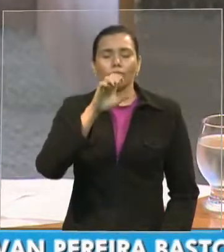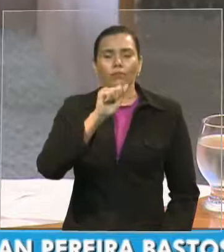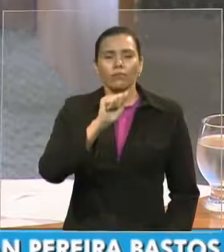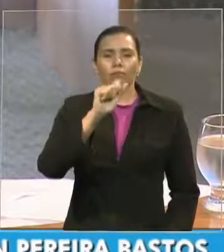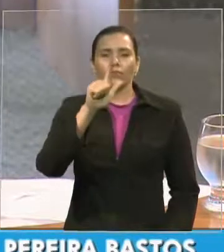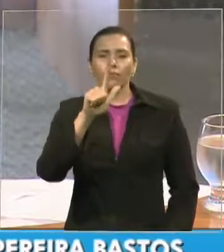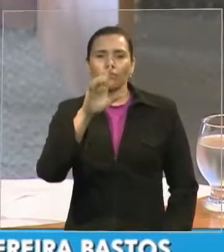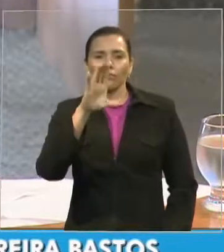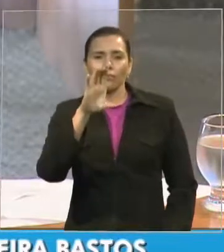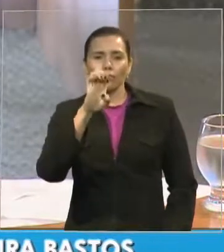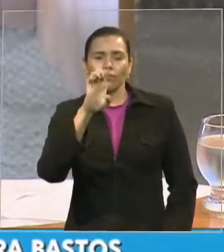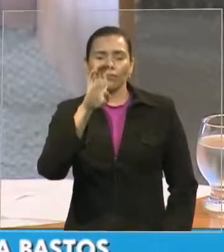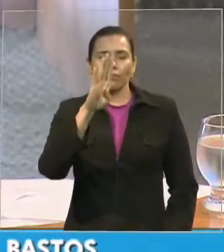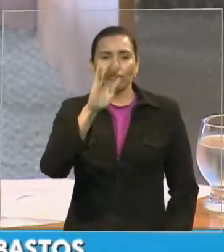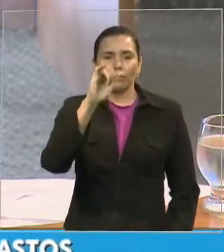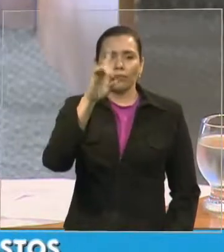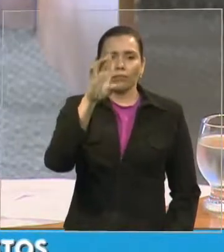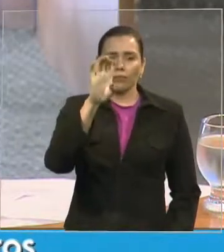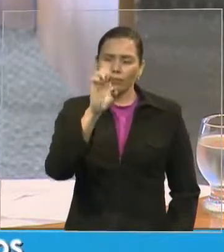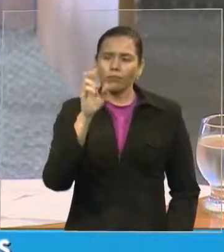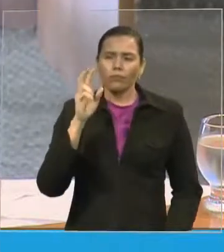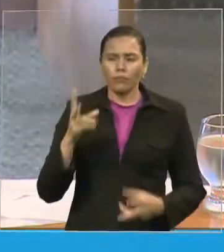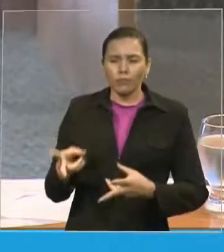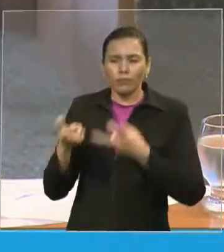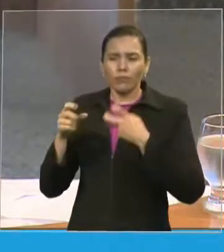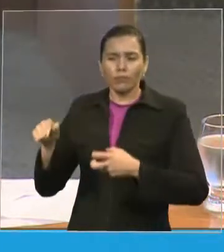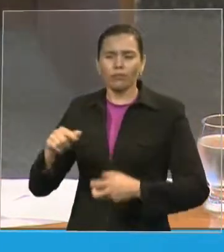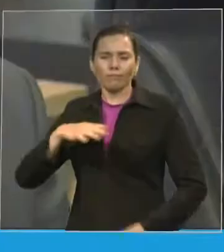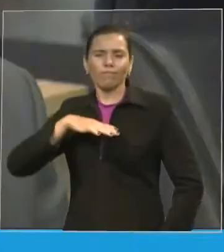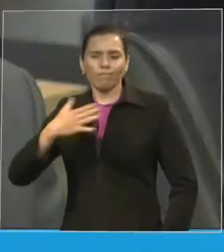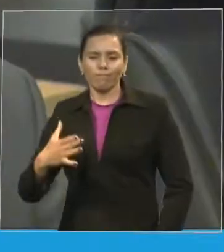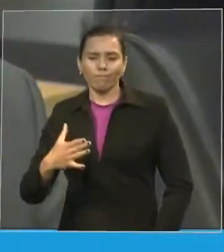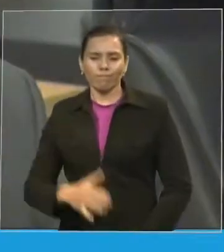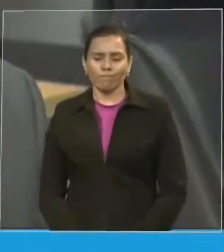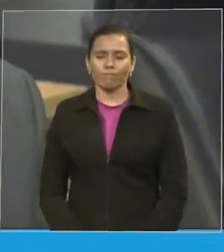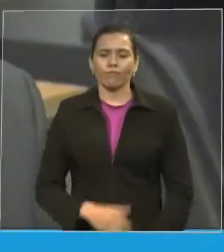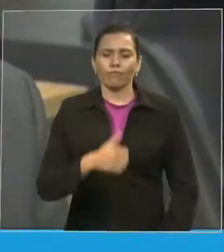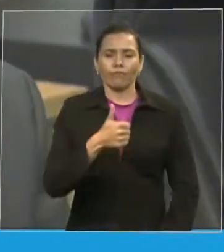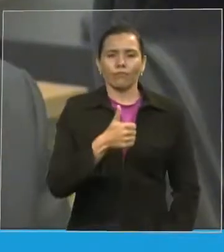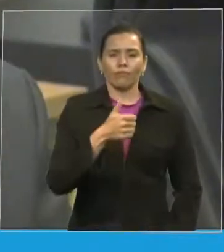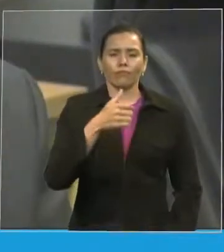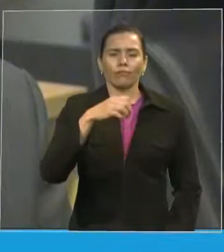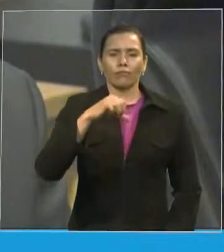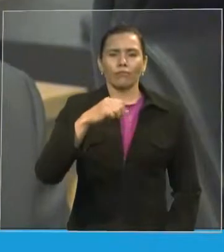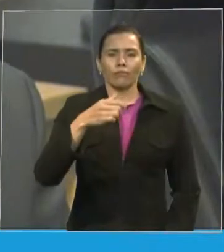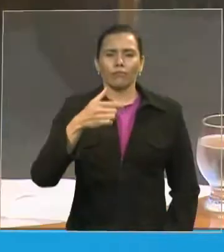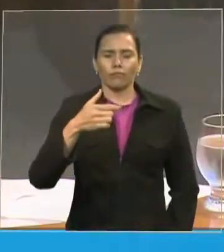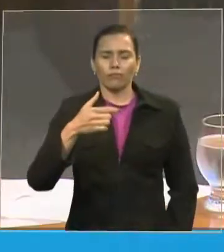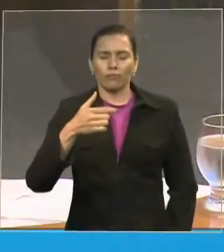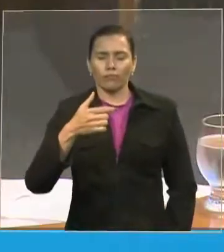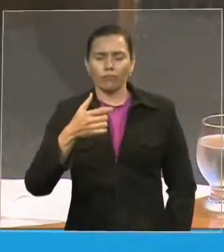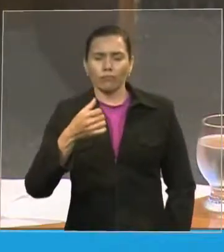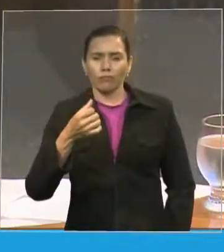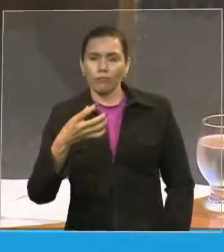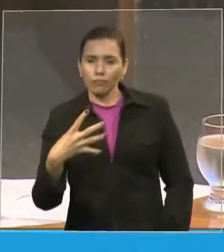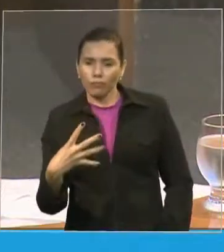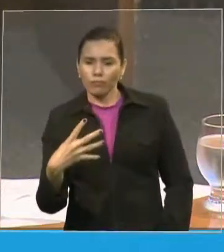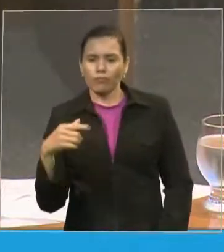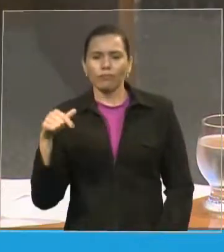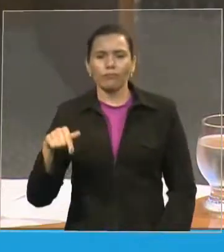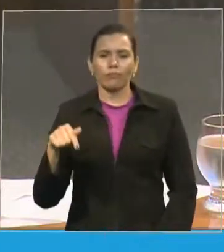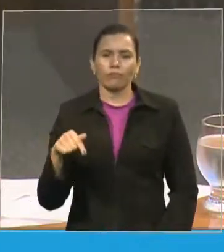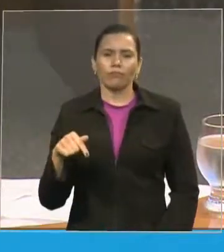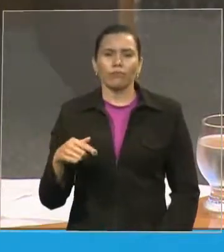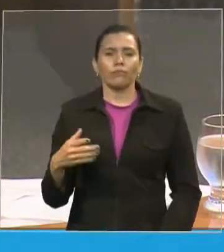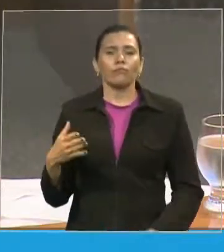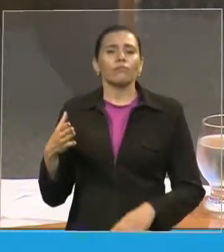Em 1974, aos 16 anos de idade, foi para o Instituto Bíblico das Assembleias